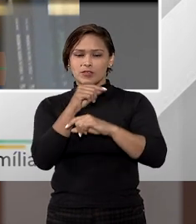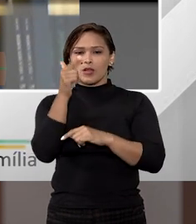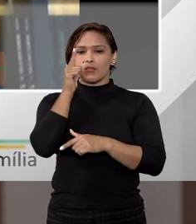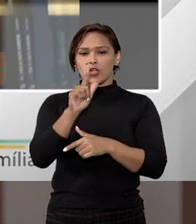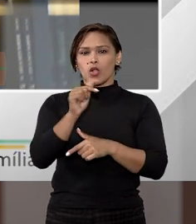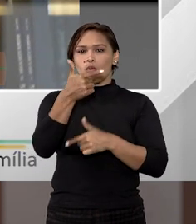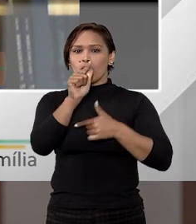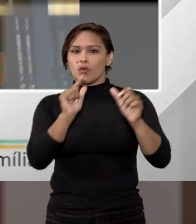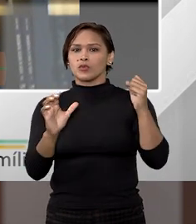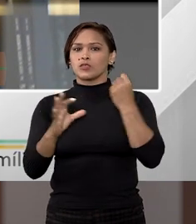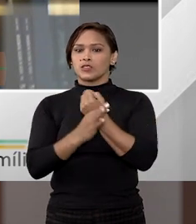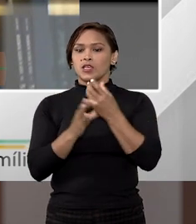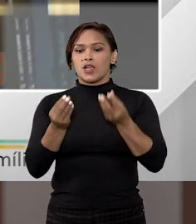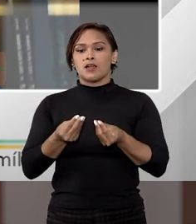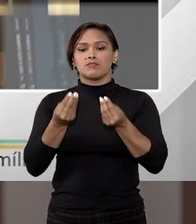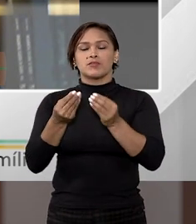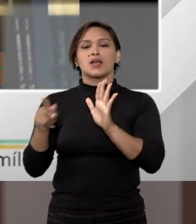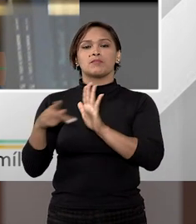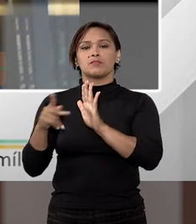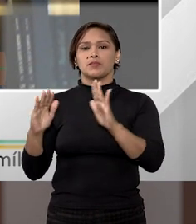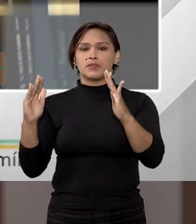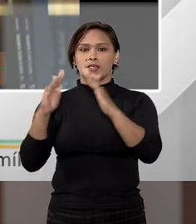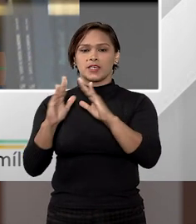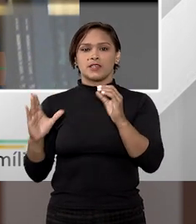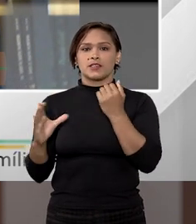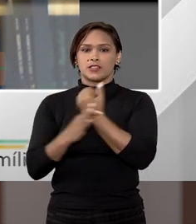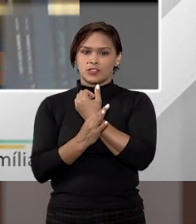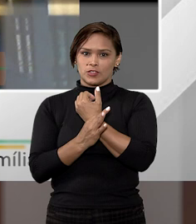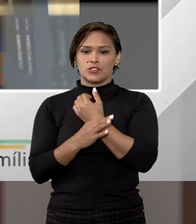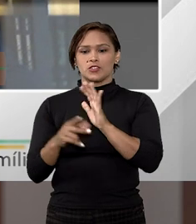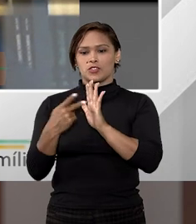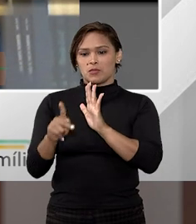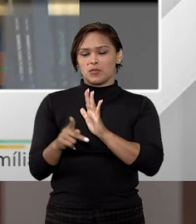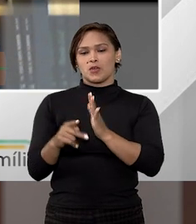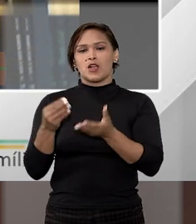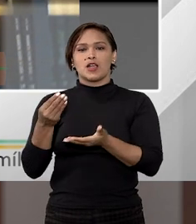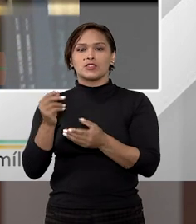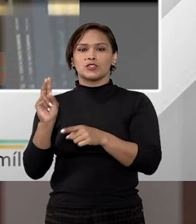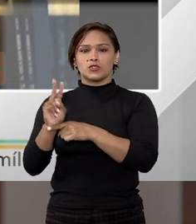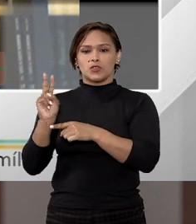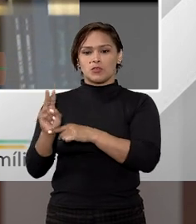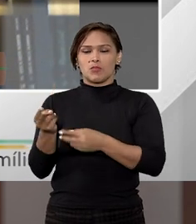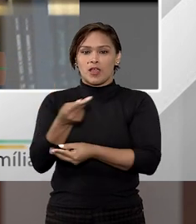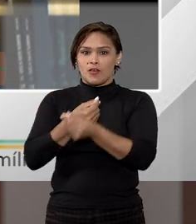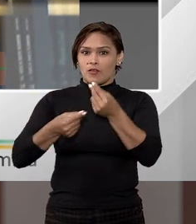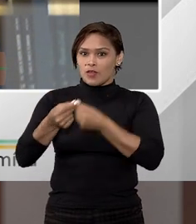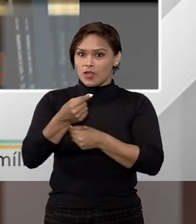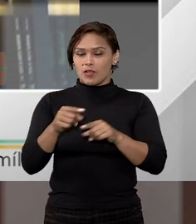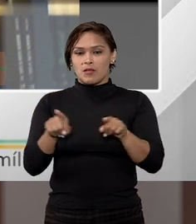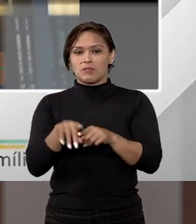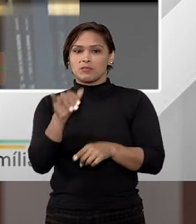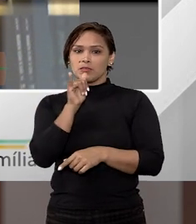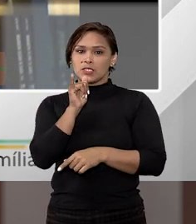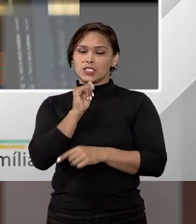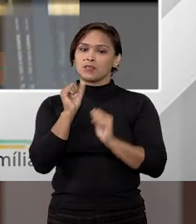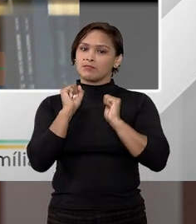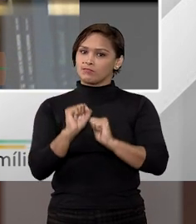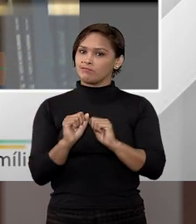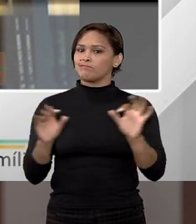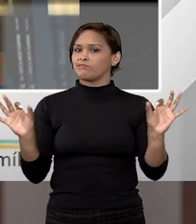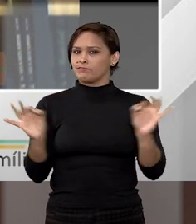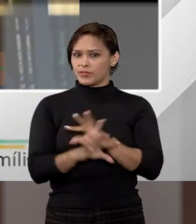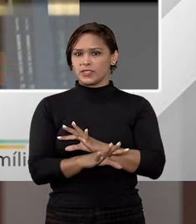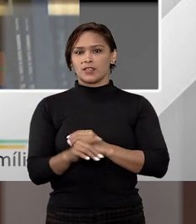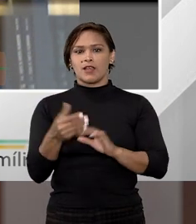conseguir outra garantia, oferecer a própria casa em que reside como a garantia de um empréstimo de capital de giro, por exemplo, porque isso pode